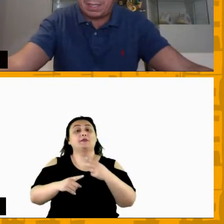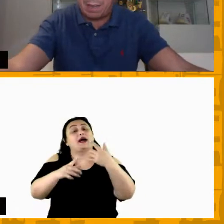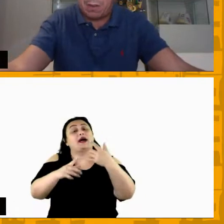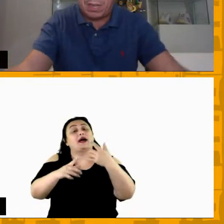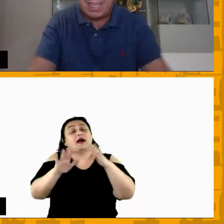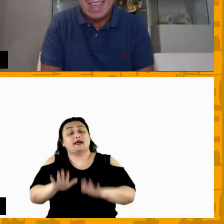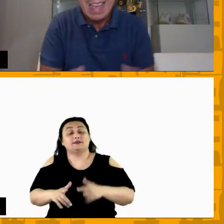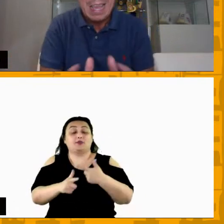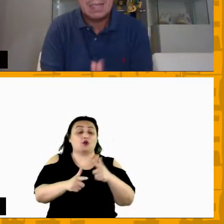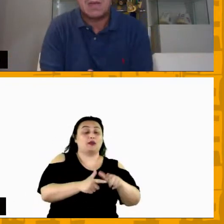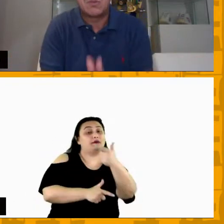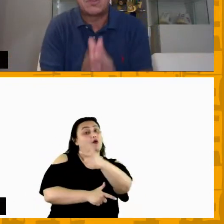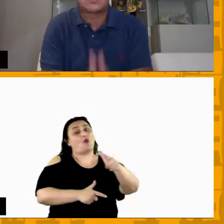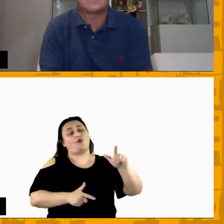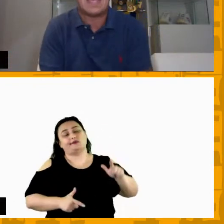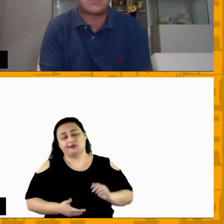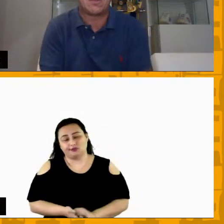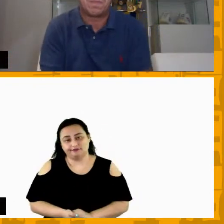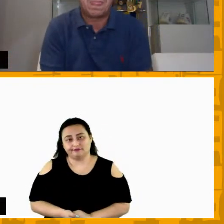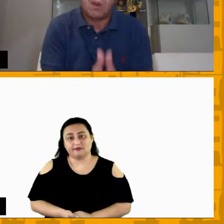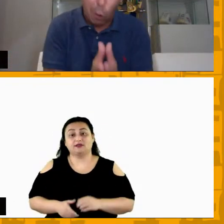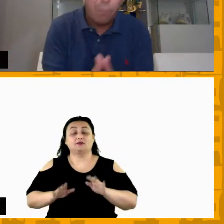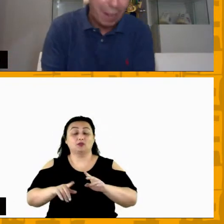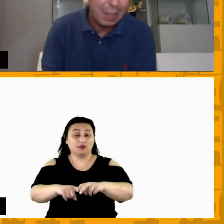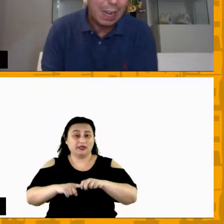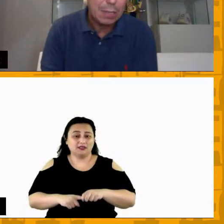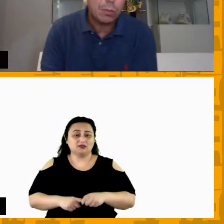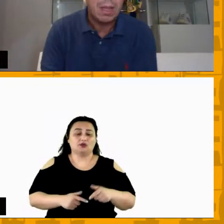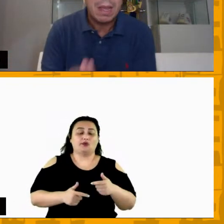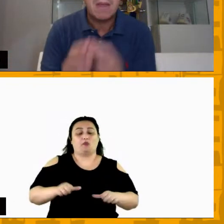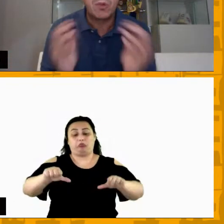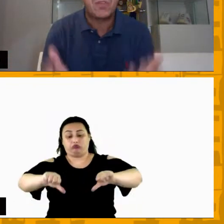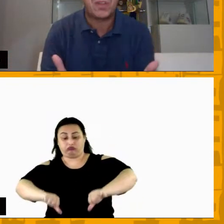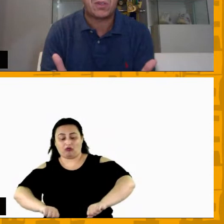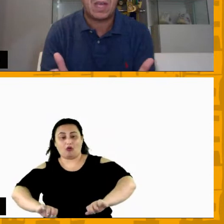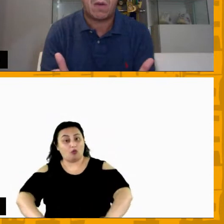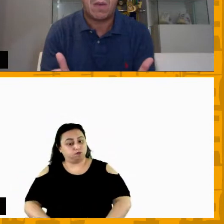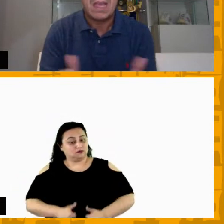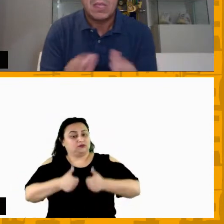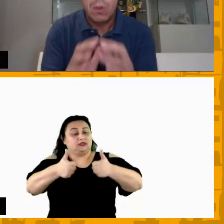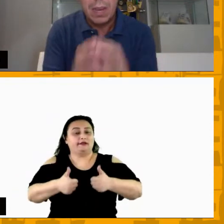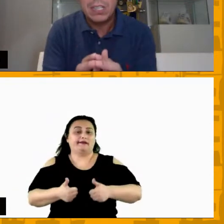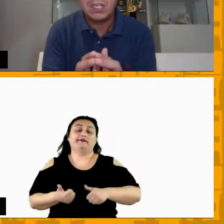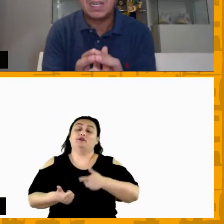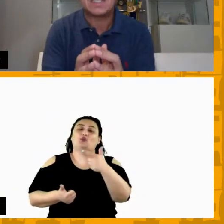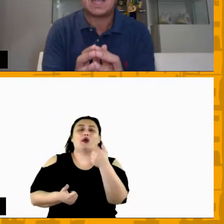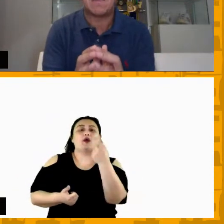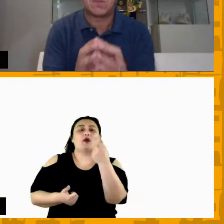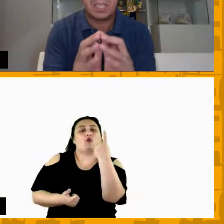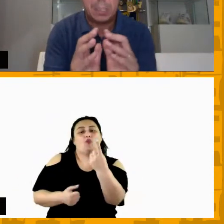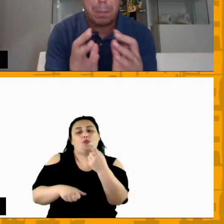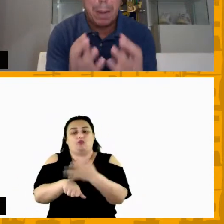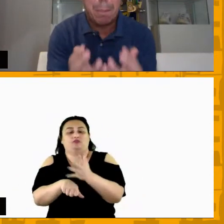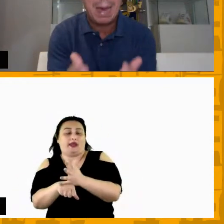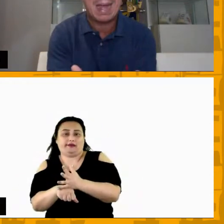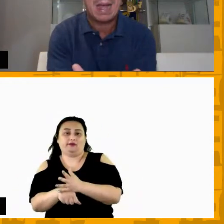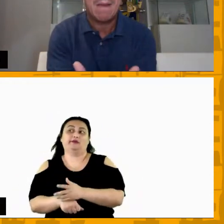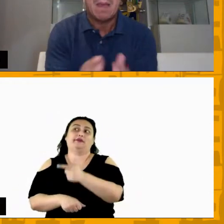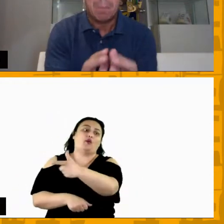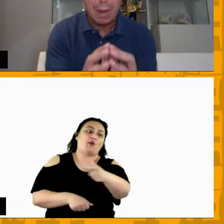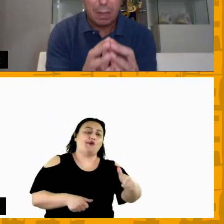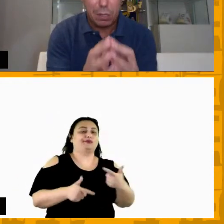problemas que estavam ali então o sucesso ou fracasso ele é multifatorial e o grande lance está em você se